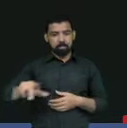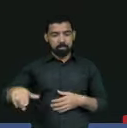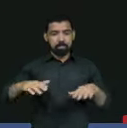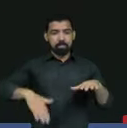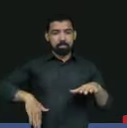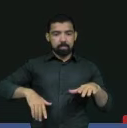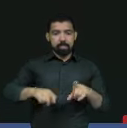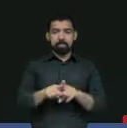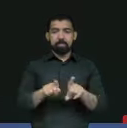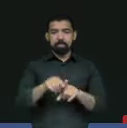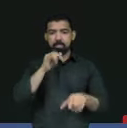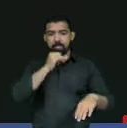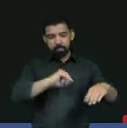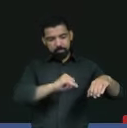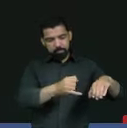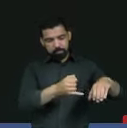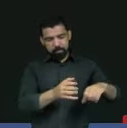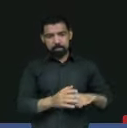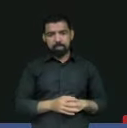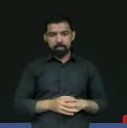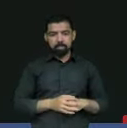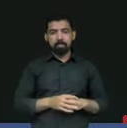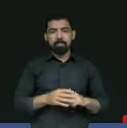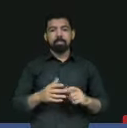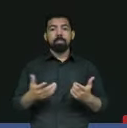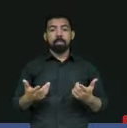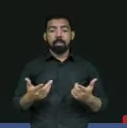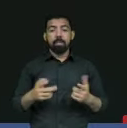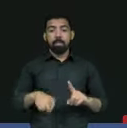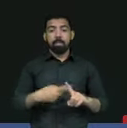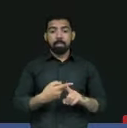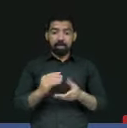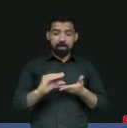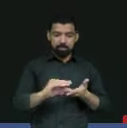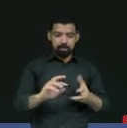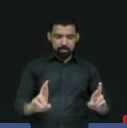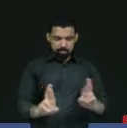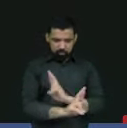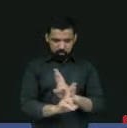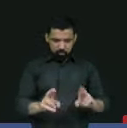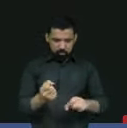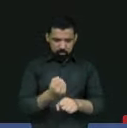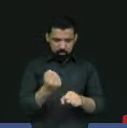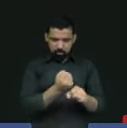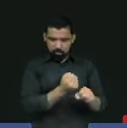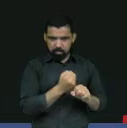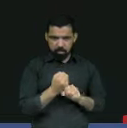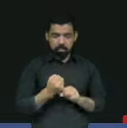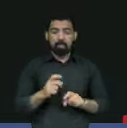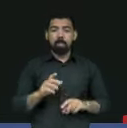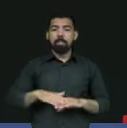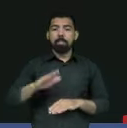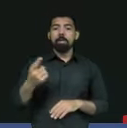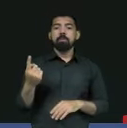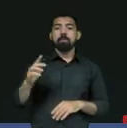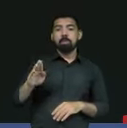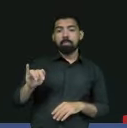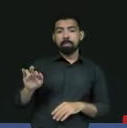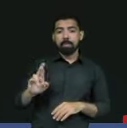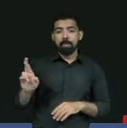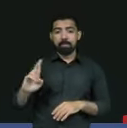Jericoacoara, e também investimentos em estradas, somando mais de um bilhão de reais.